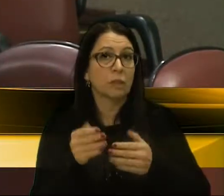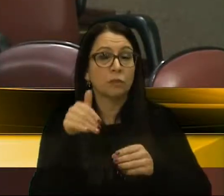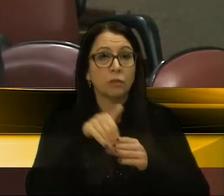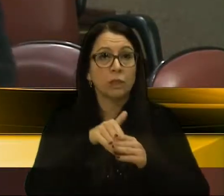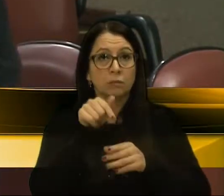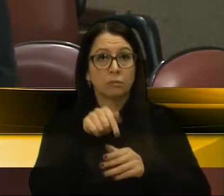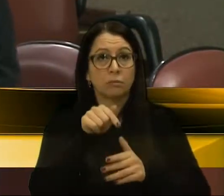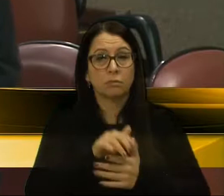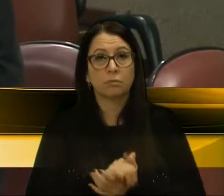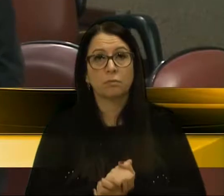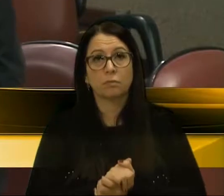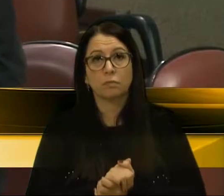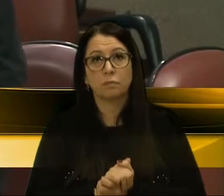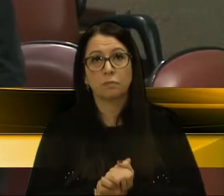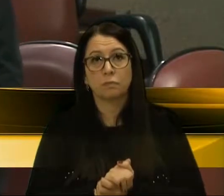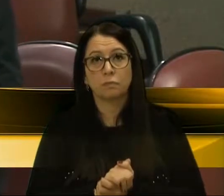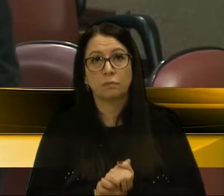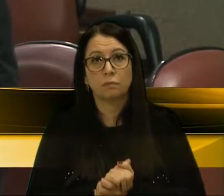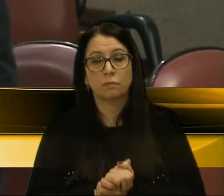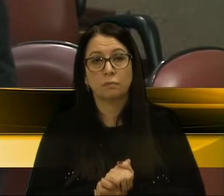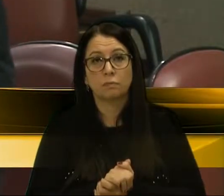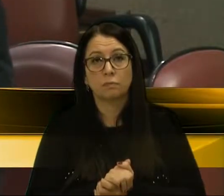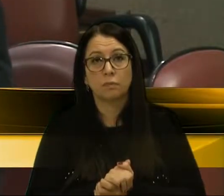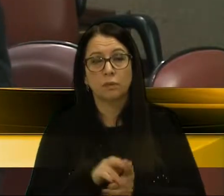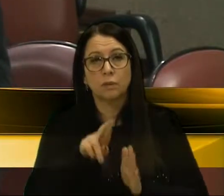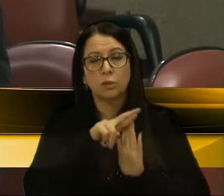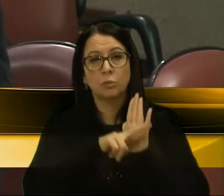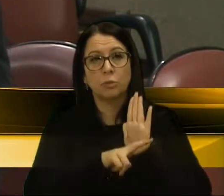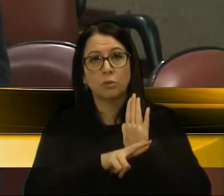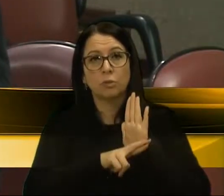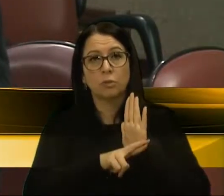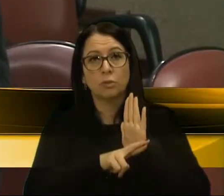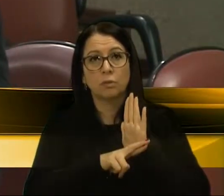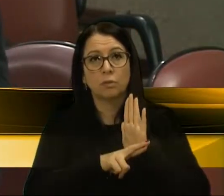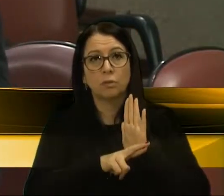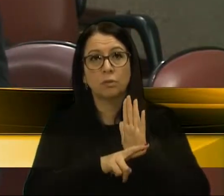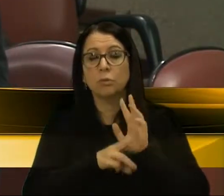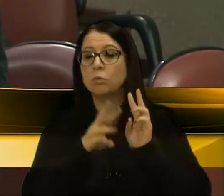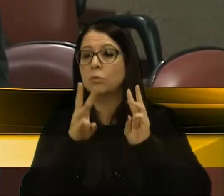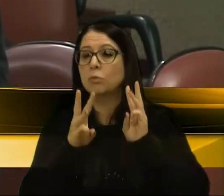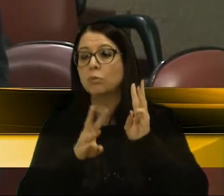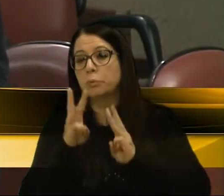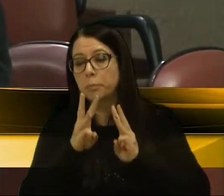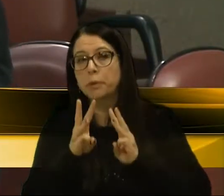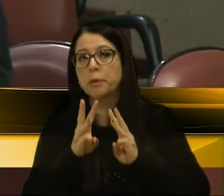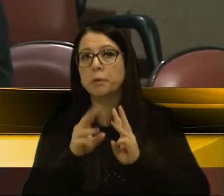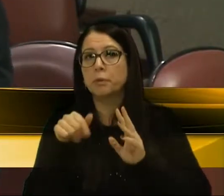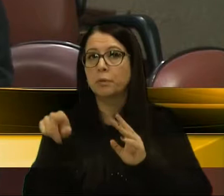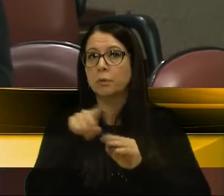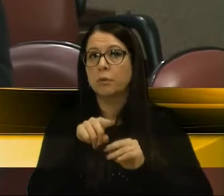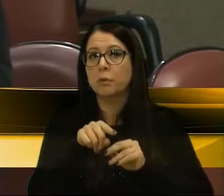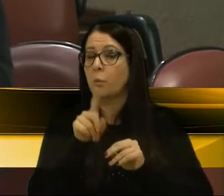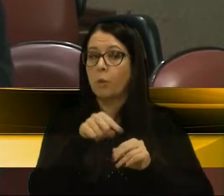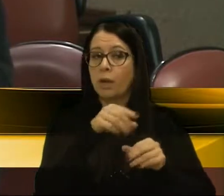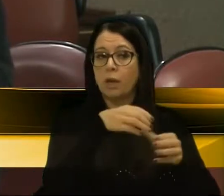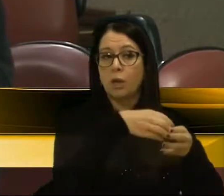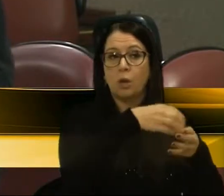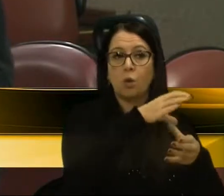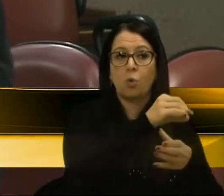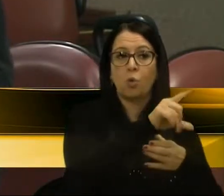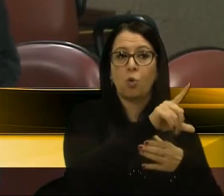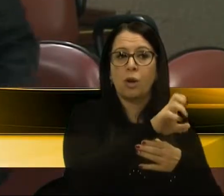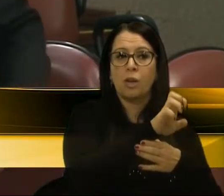votando aqui a regulamentação de um transporte seletivo, né, ele não é um transporte coletivo, né,